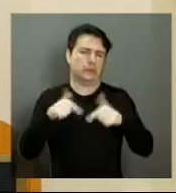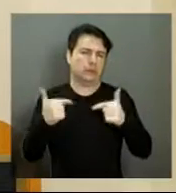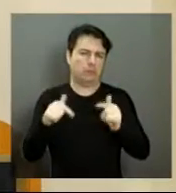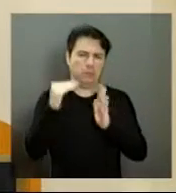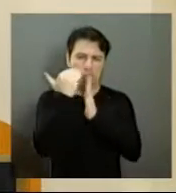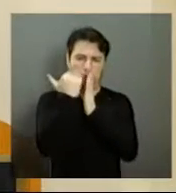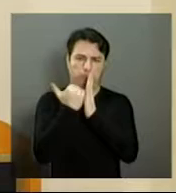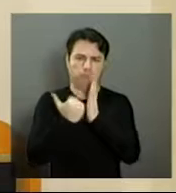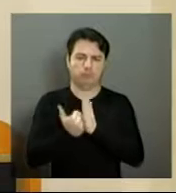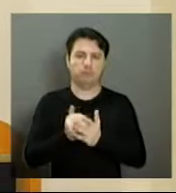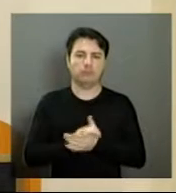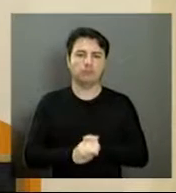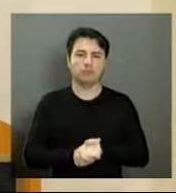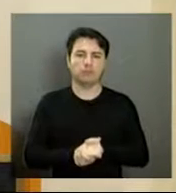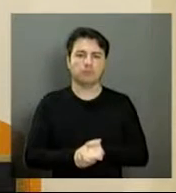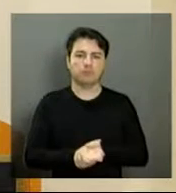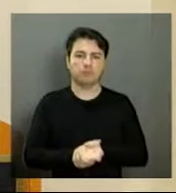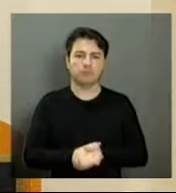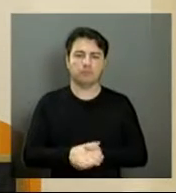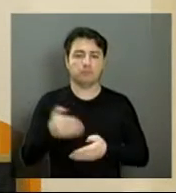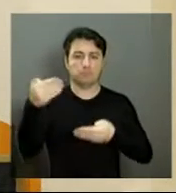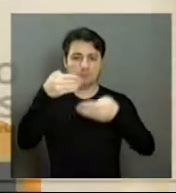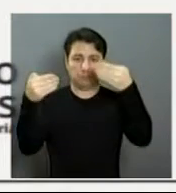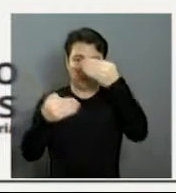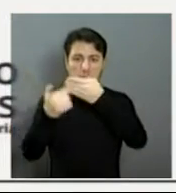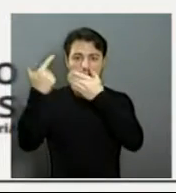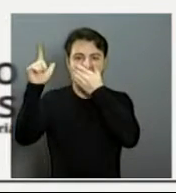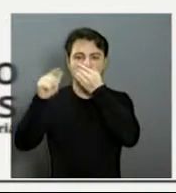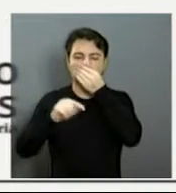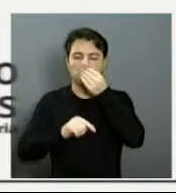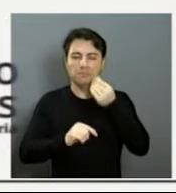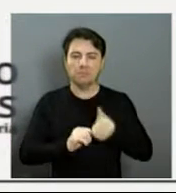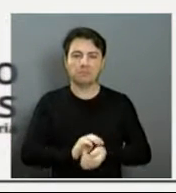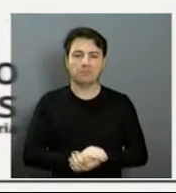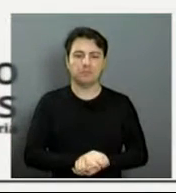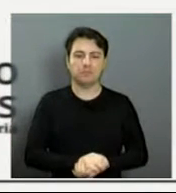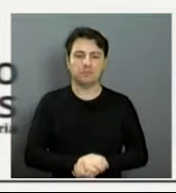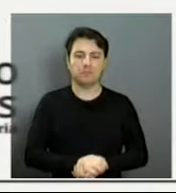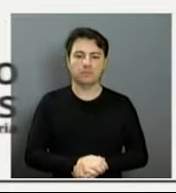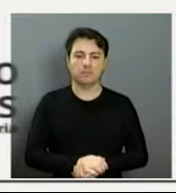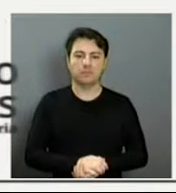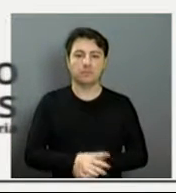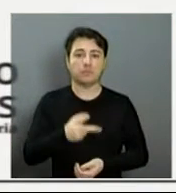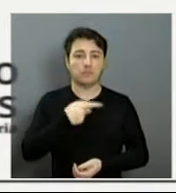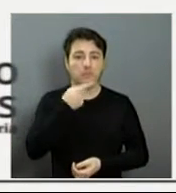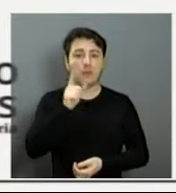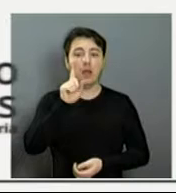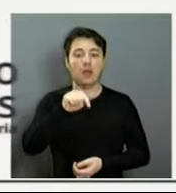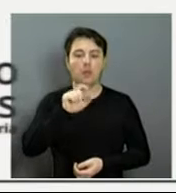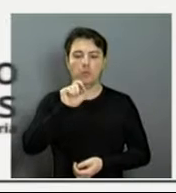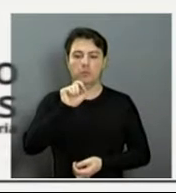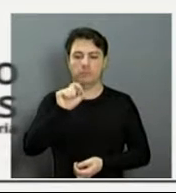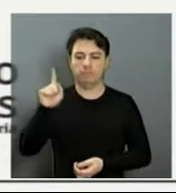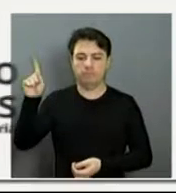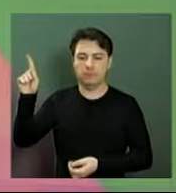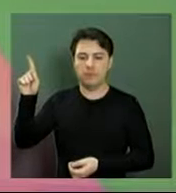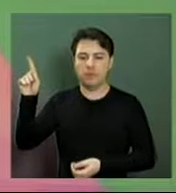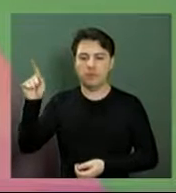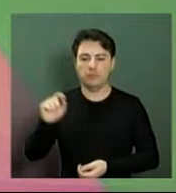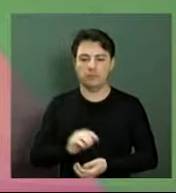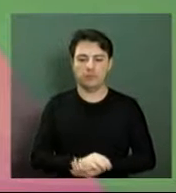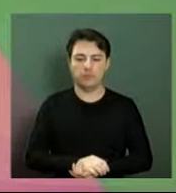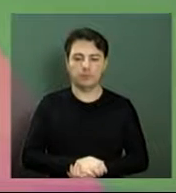Um próximo slide, por favor. Nós vamos iniciar falando da prestação de contas, mas queremos dizer sobre a nossa emenda